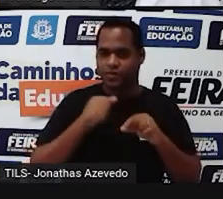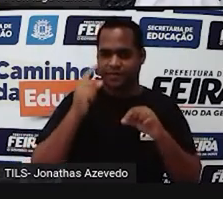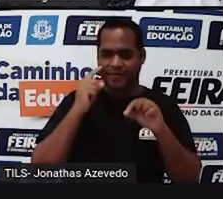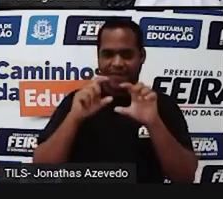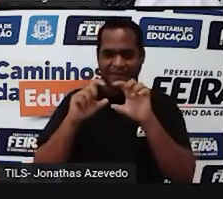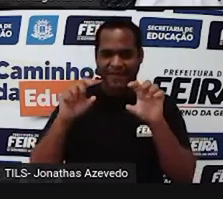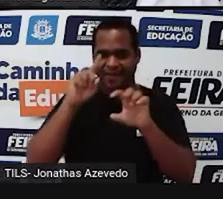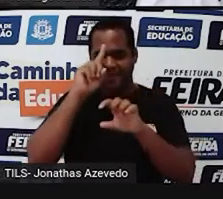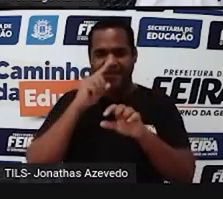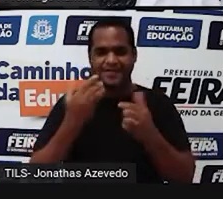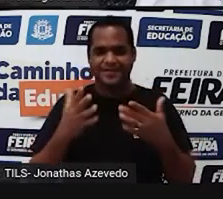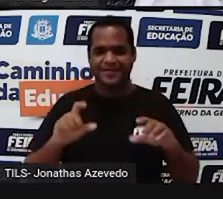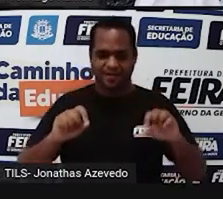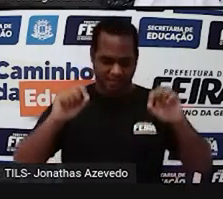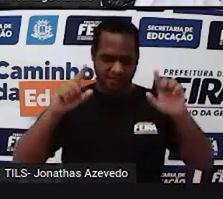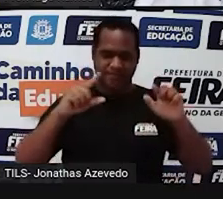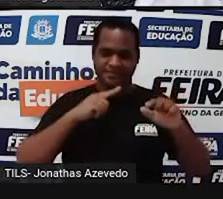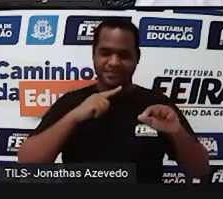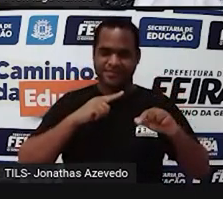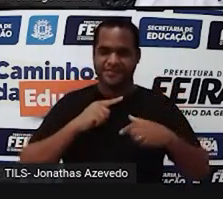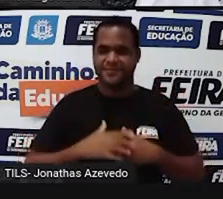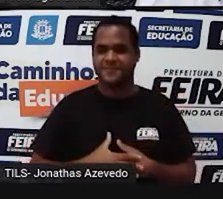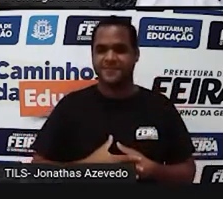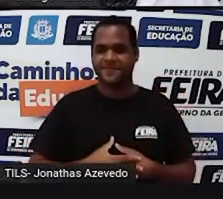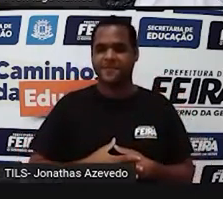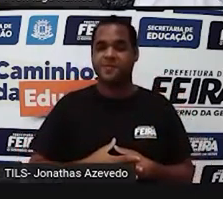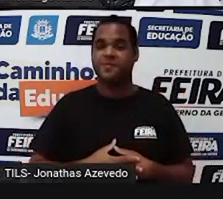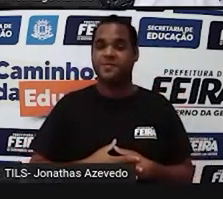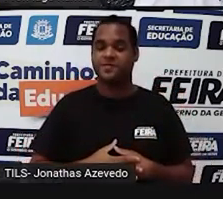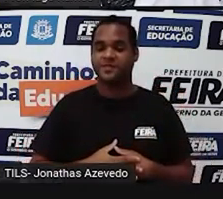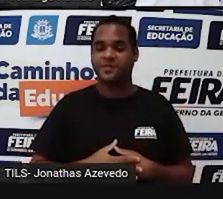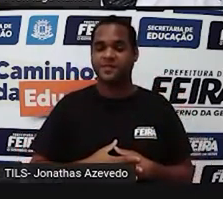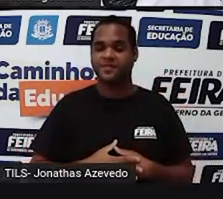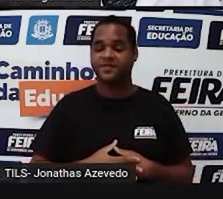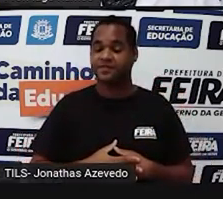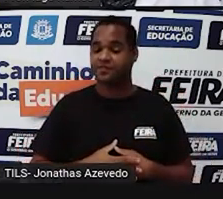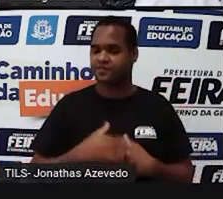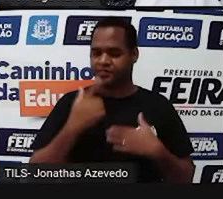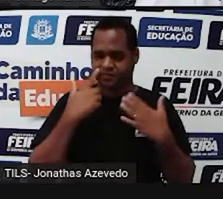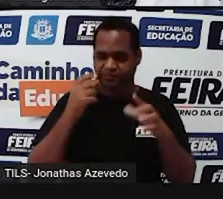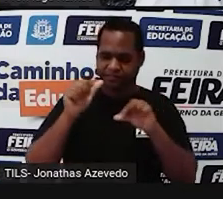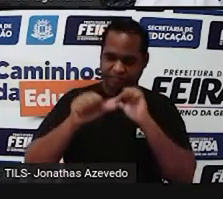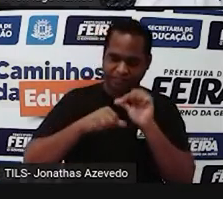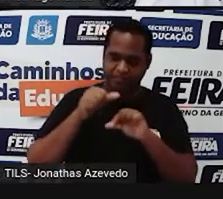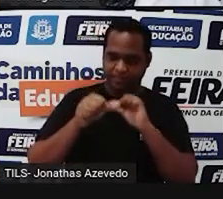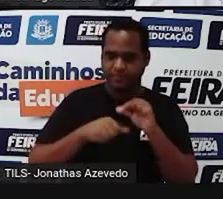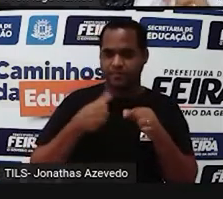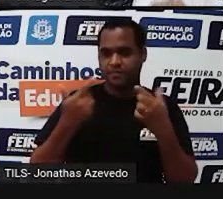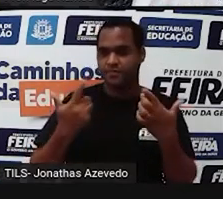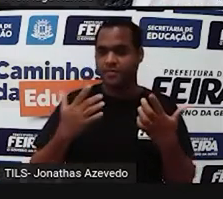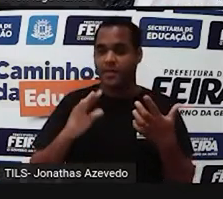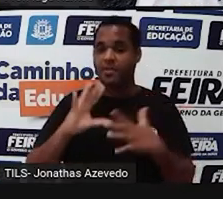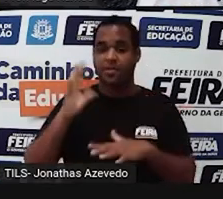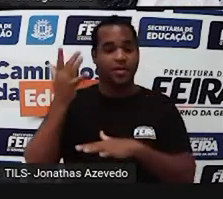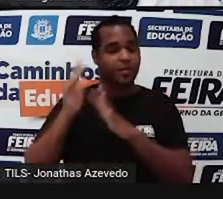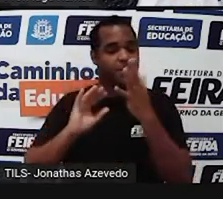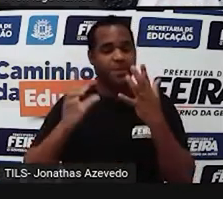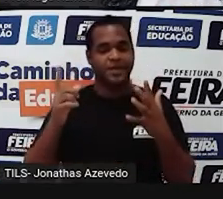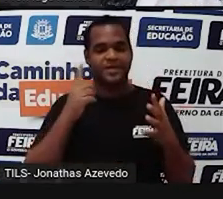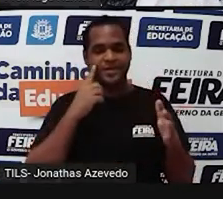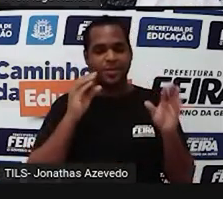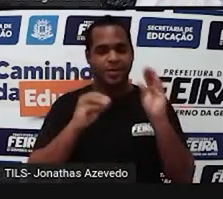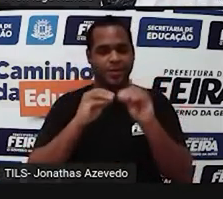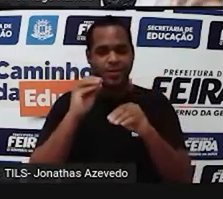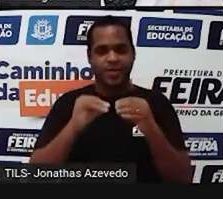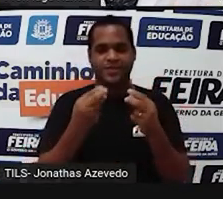amarelo aí na tela. E essas mudanças foram acontecendo por contribuições